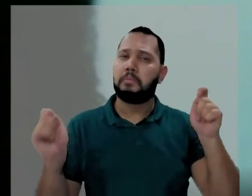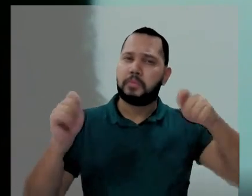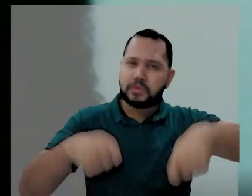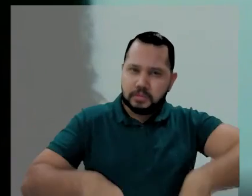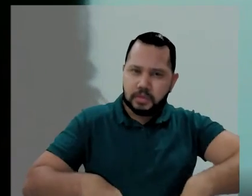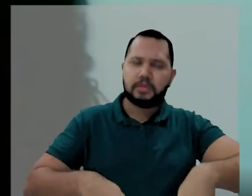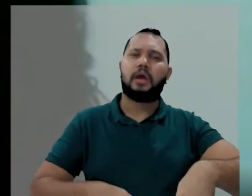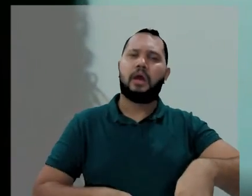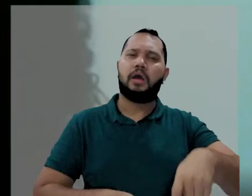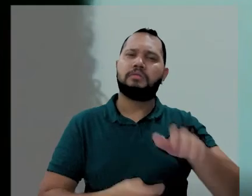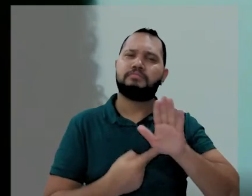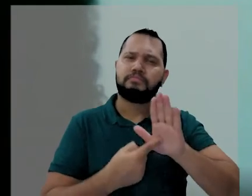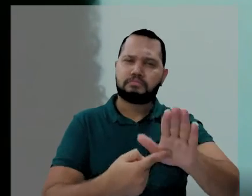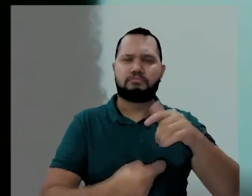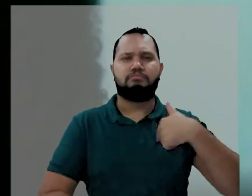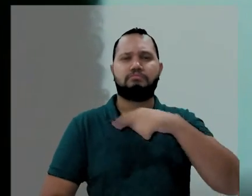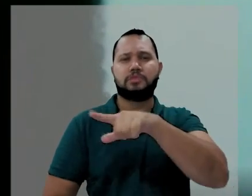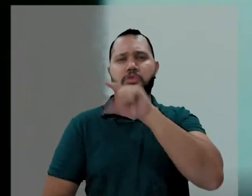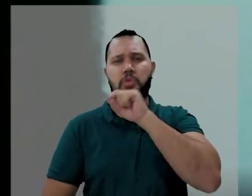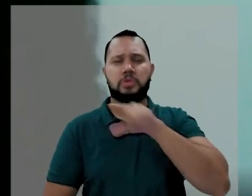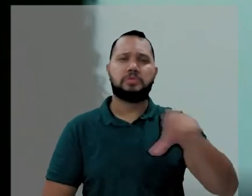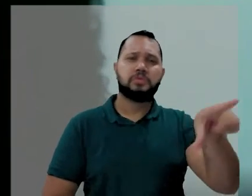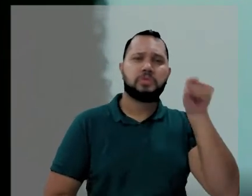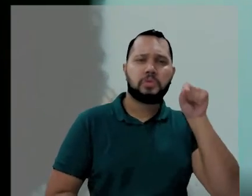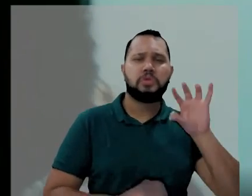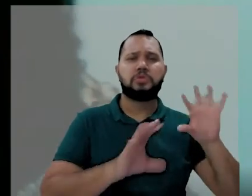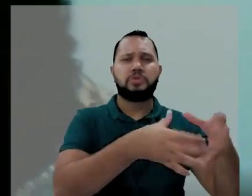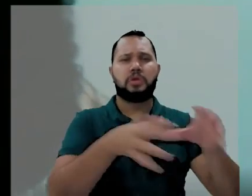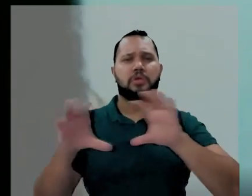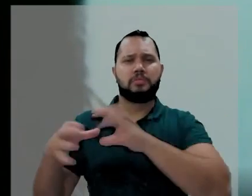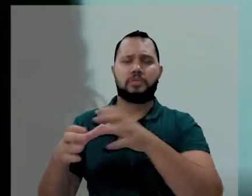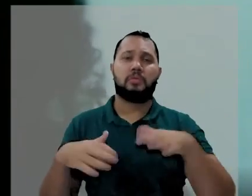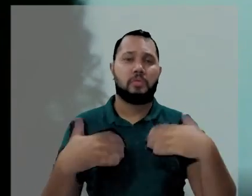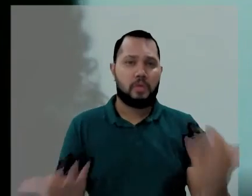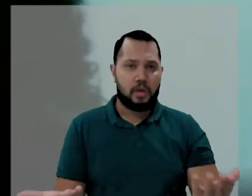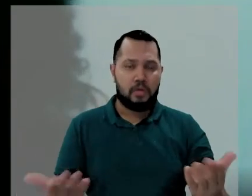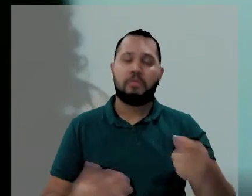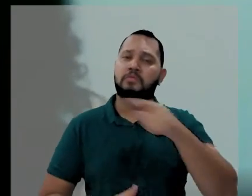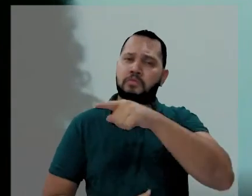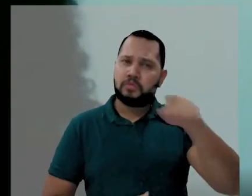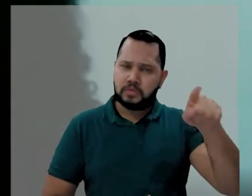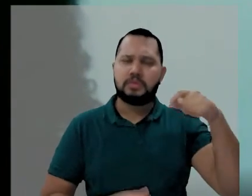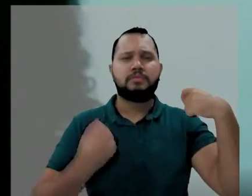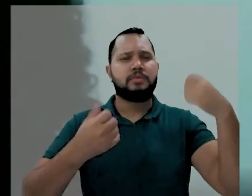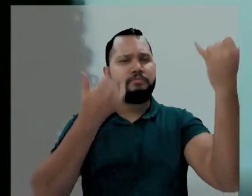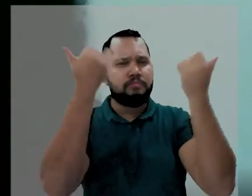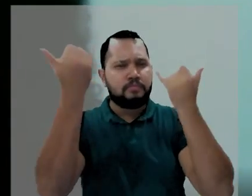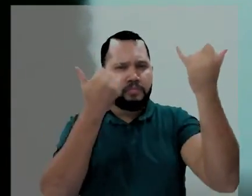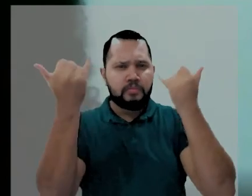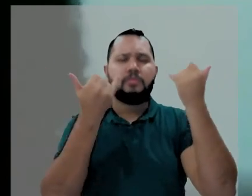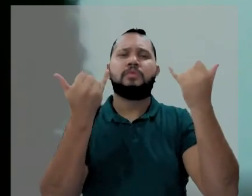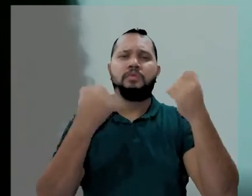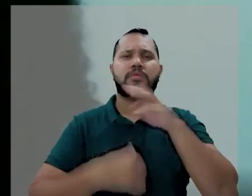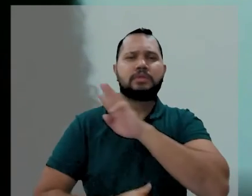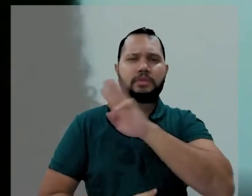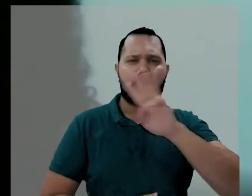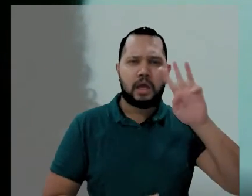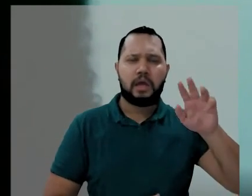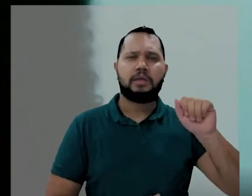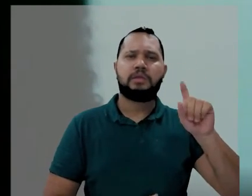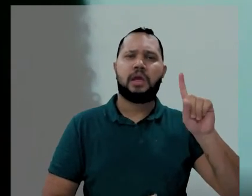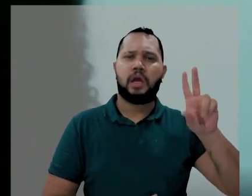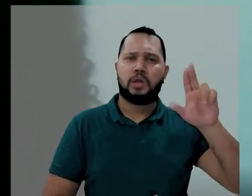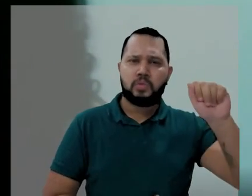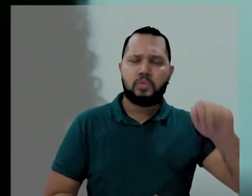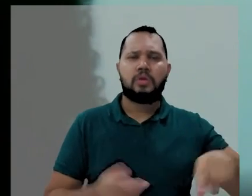democrática, dessa possibilidade de dizer, eu quero tal chapa ou tal chapa. Então, participem, votem, se